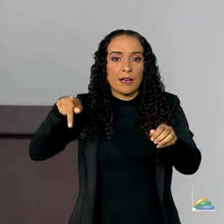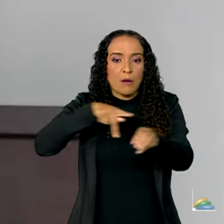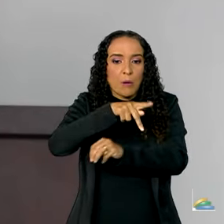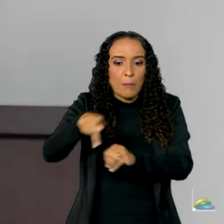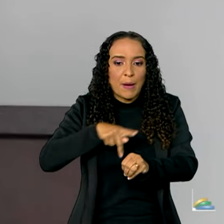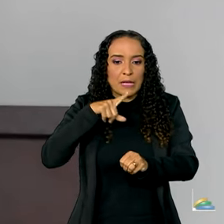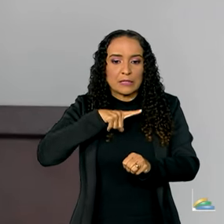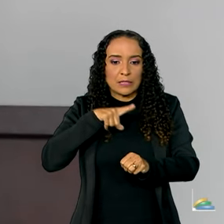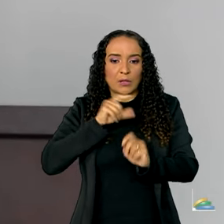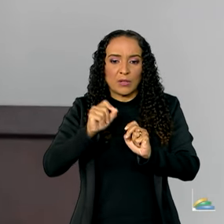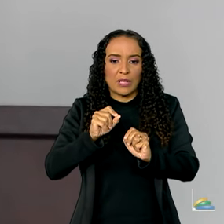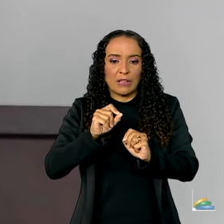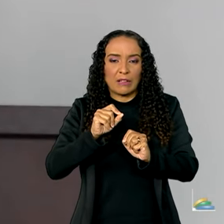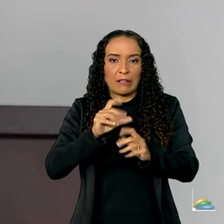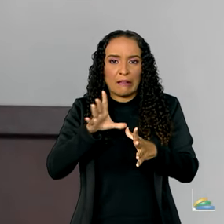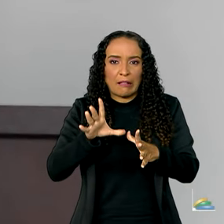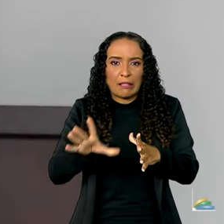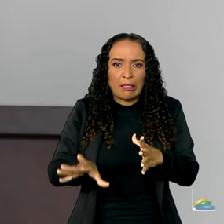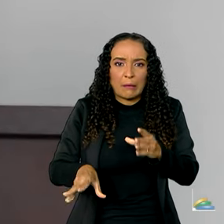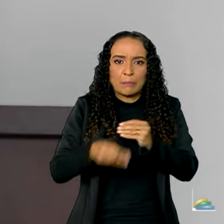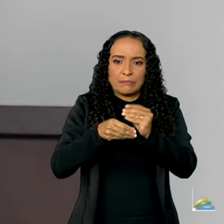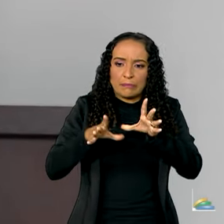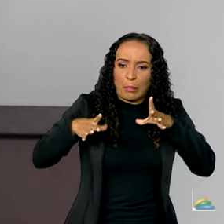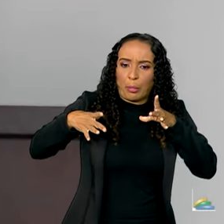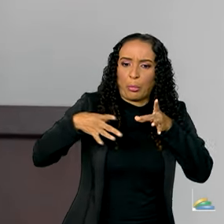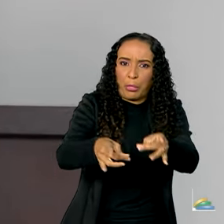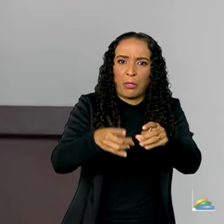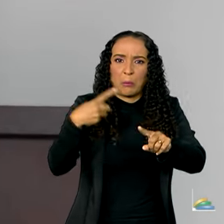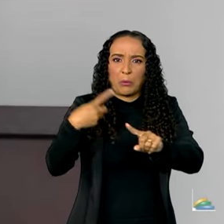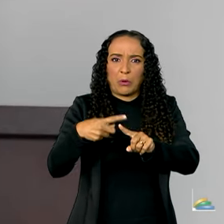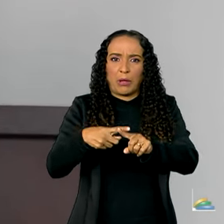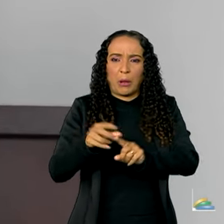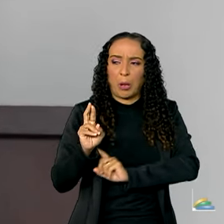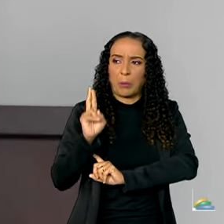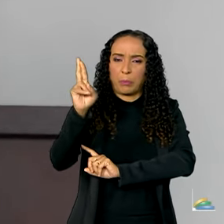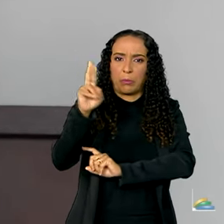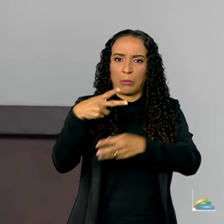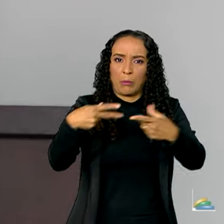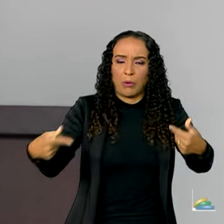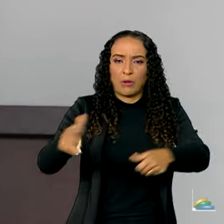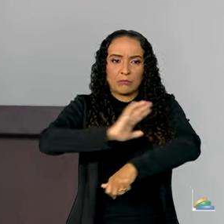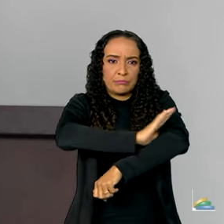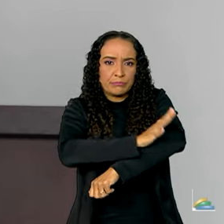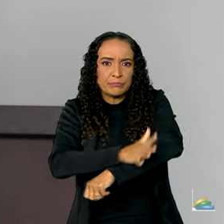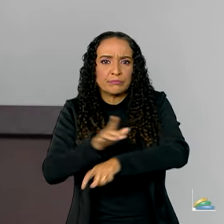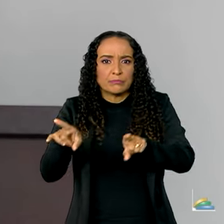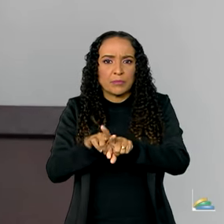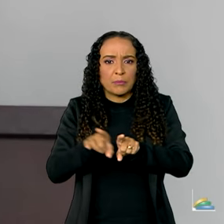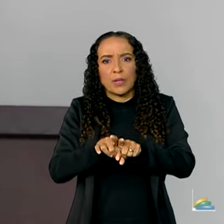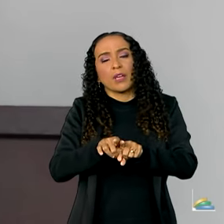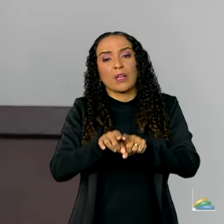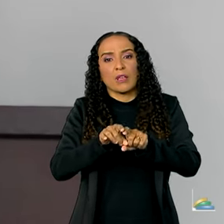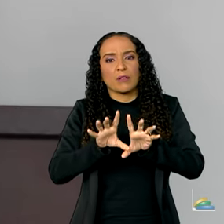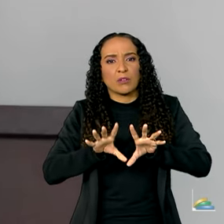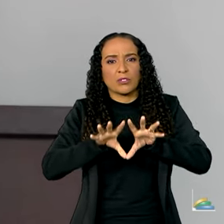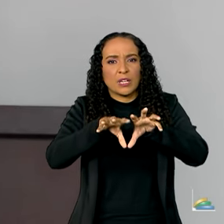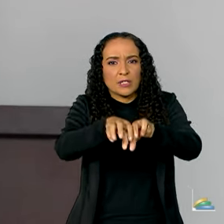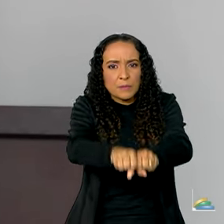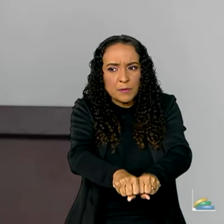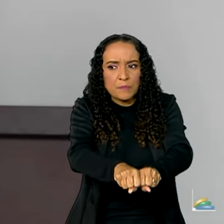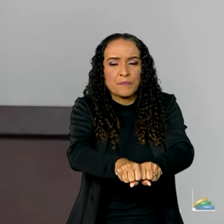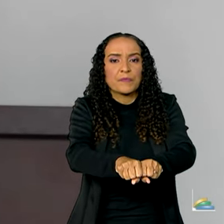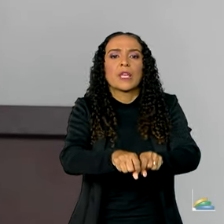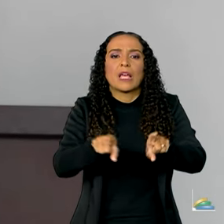impregnado pelo patrimonialismo, pelo racismo, pelo colonialismo.